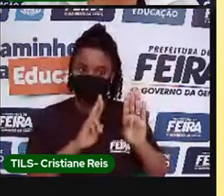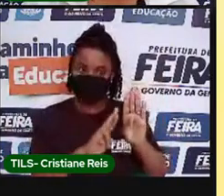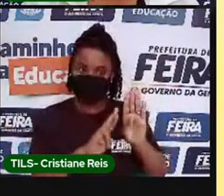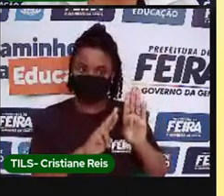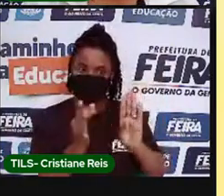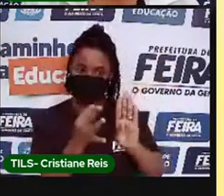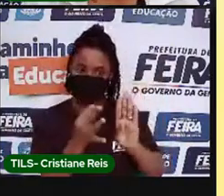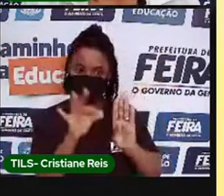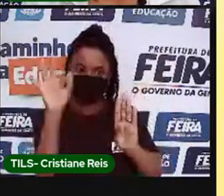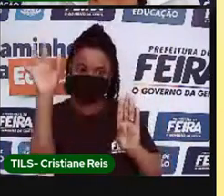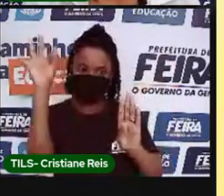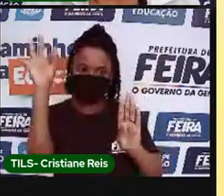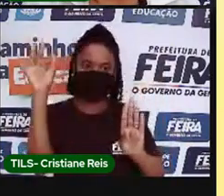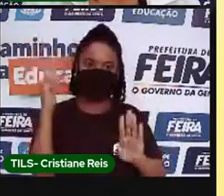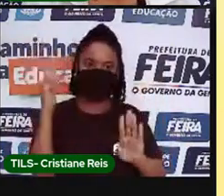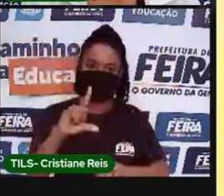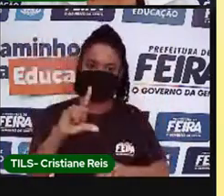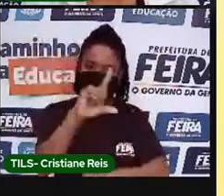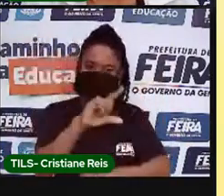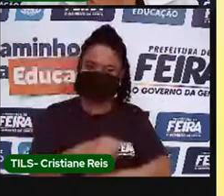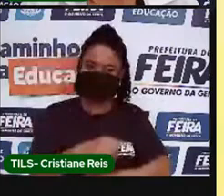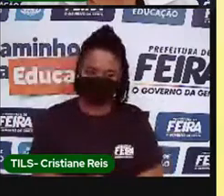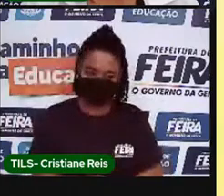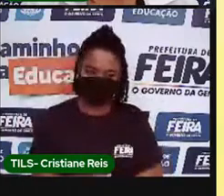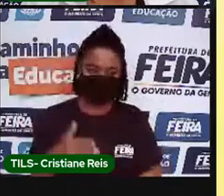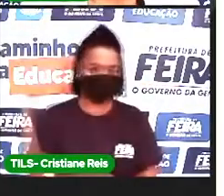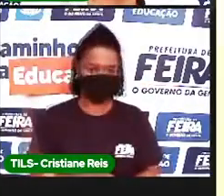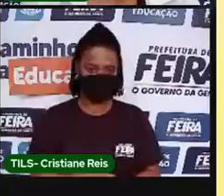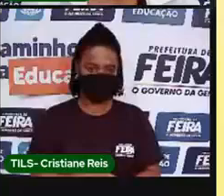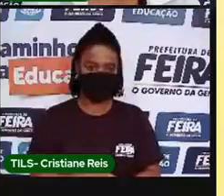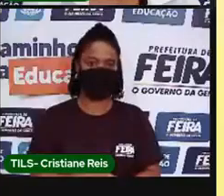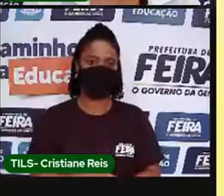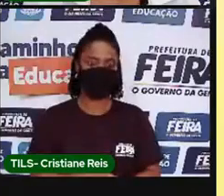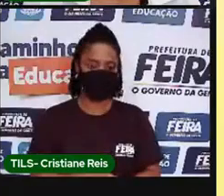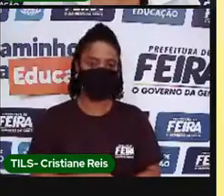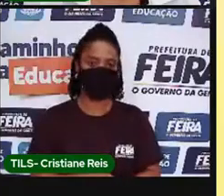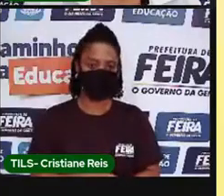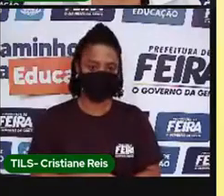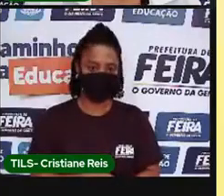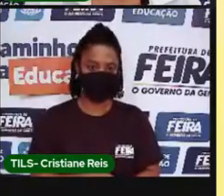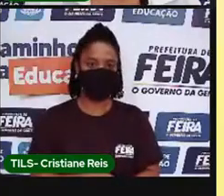pergunta. E por fim, número 5. Quando